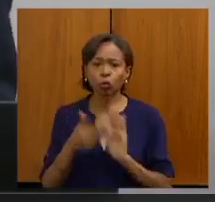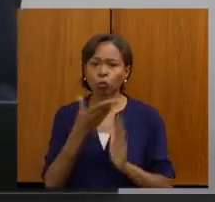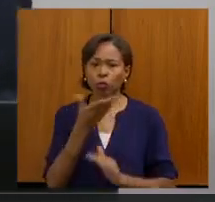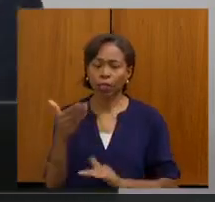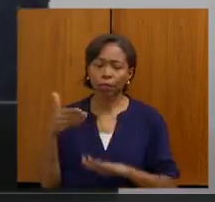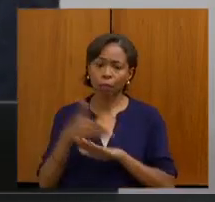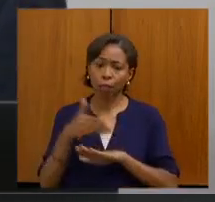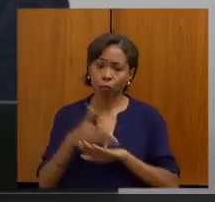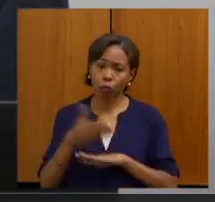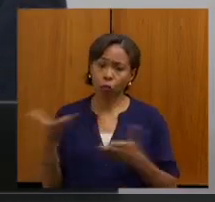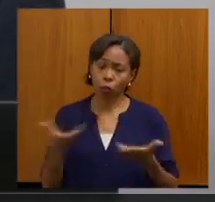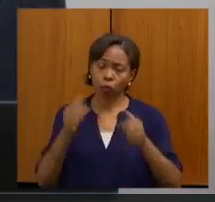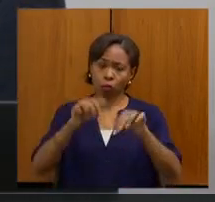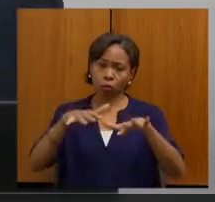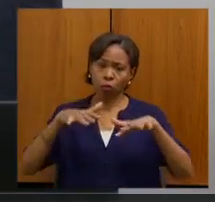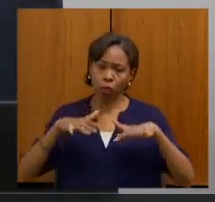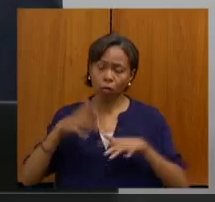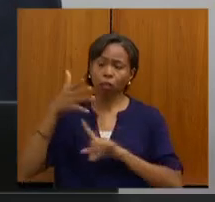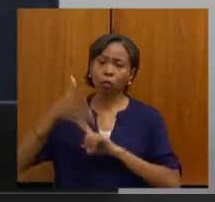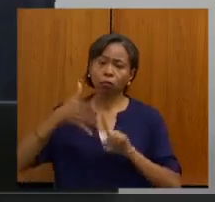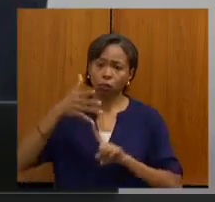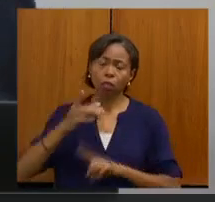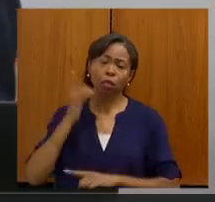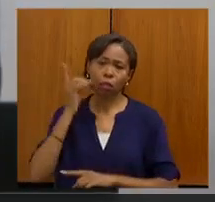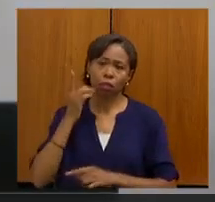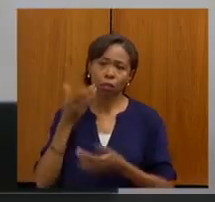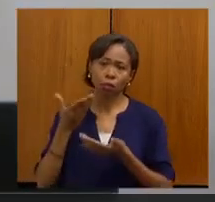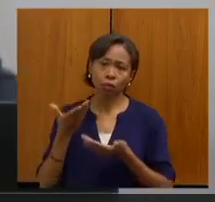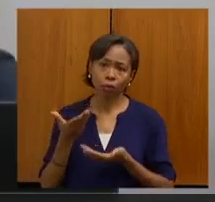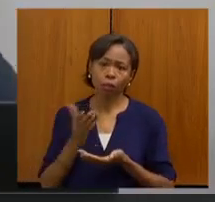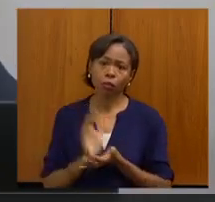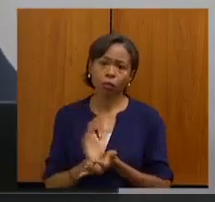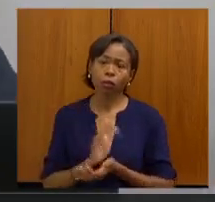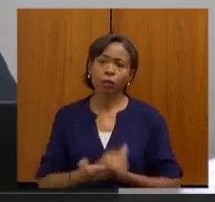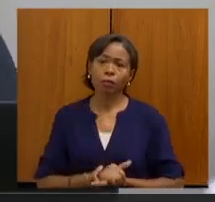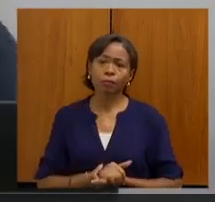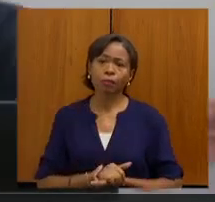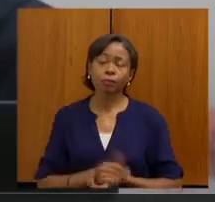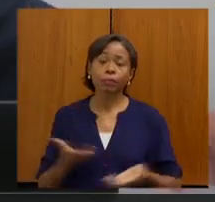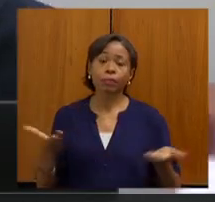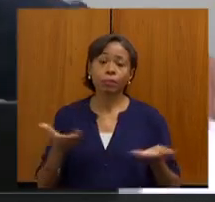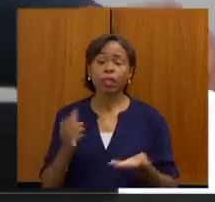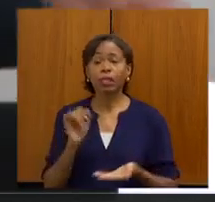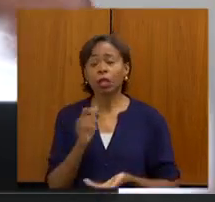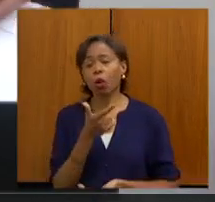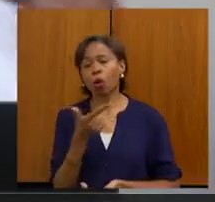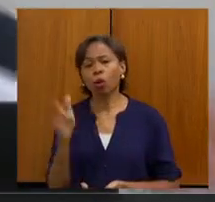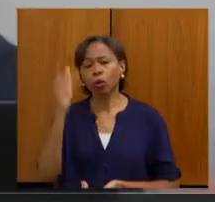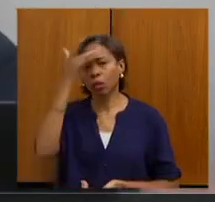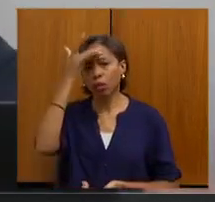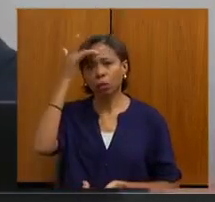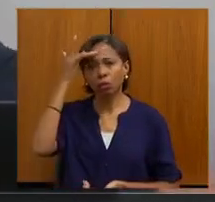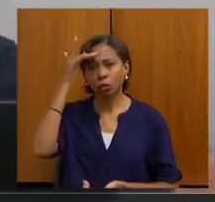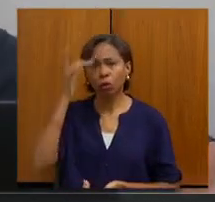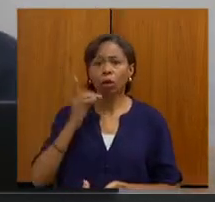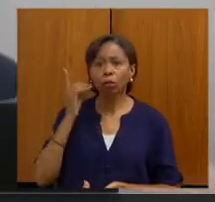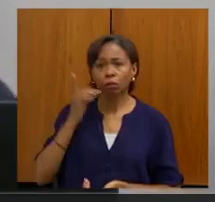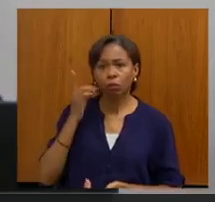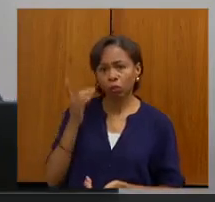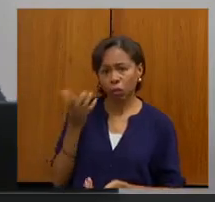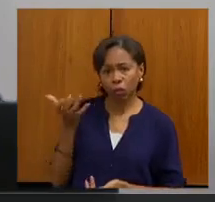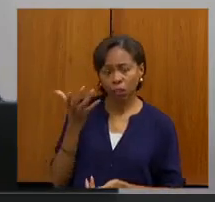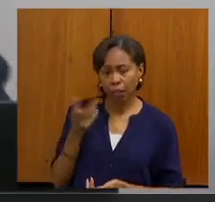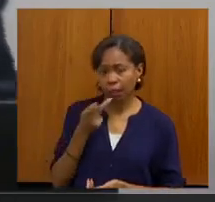audiência, todos os palestrantes, todos os deputados, e, no momento, agora, se algum outro deputado ou